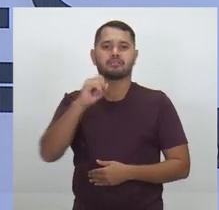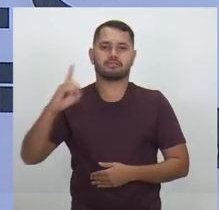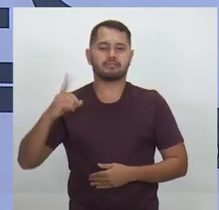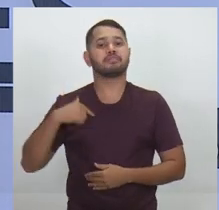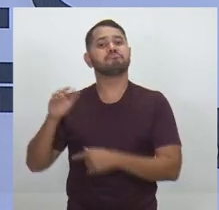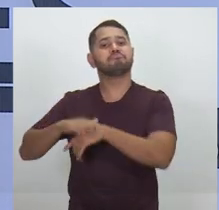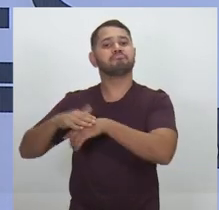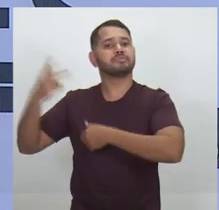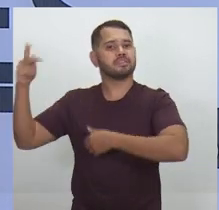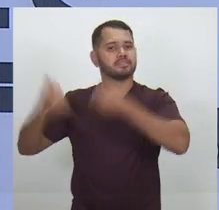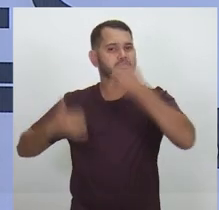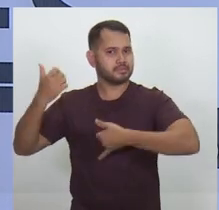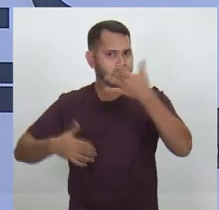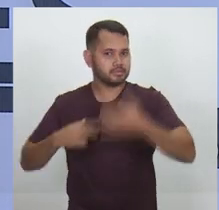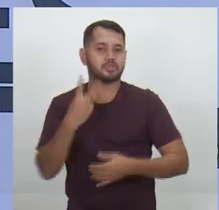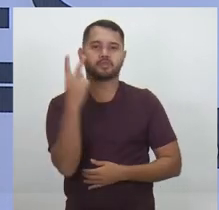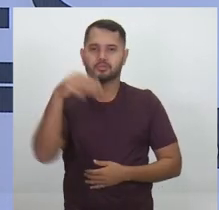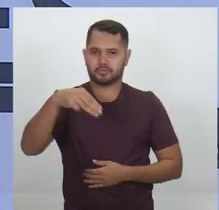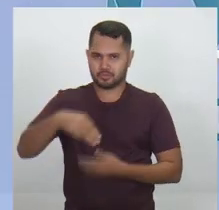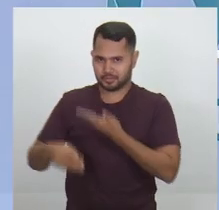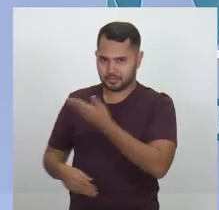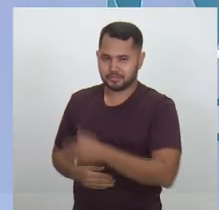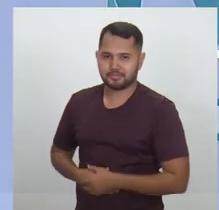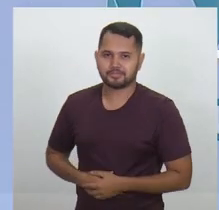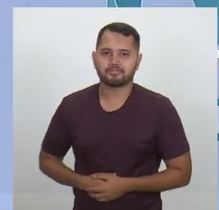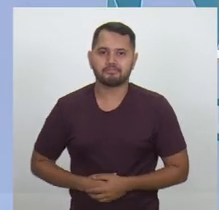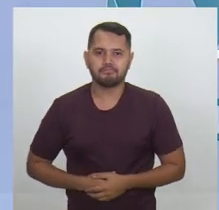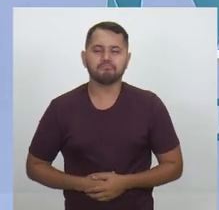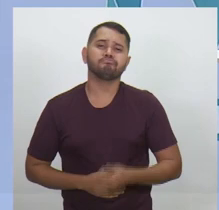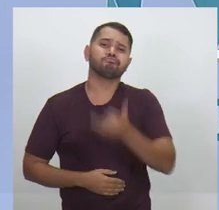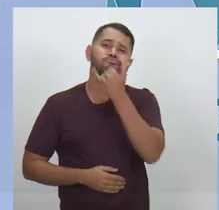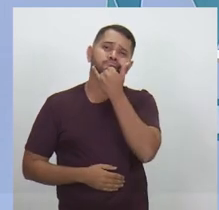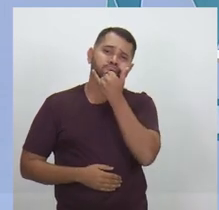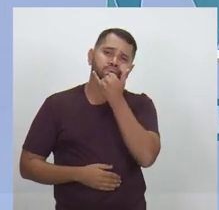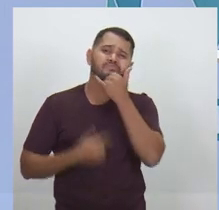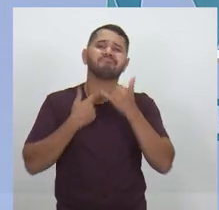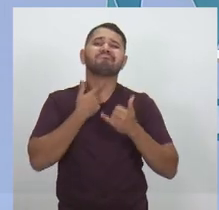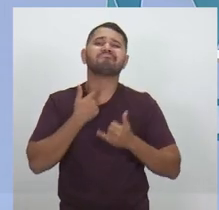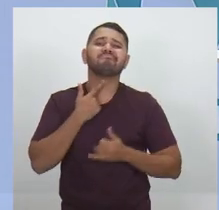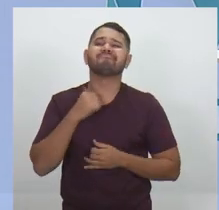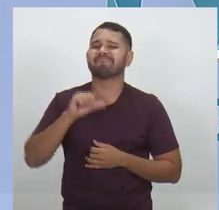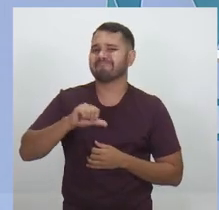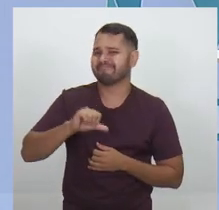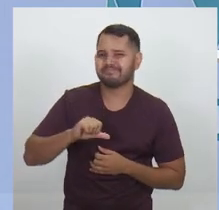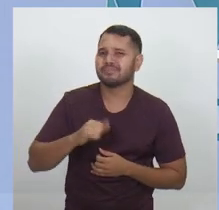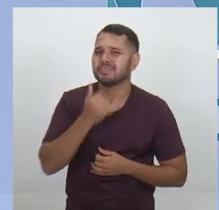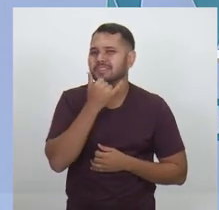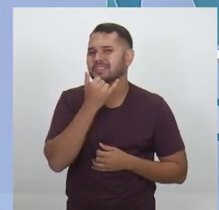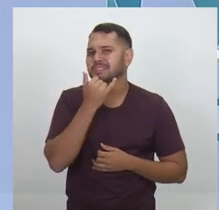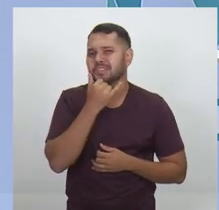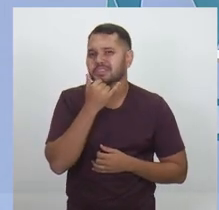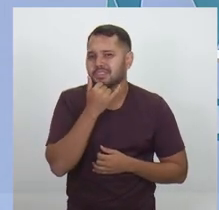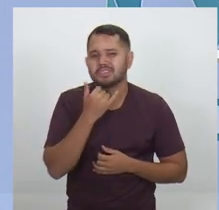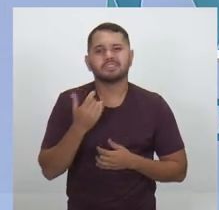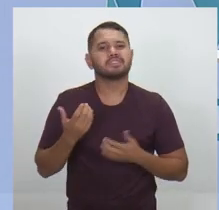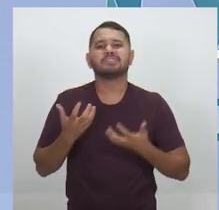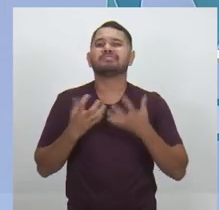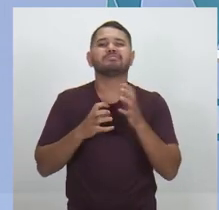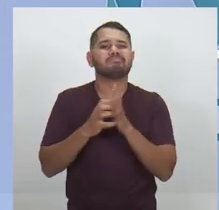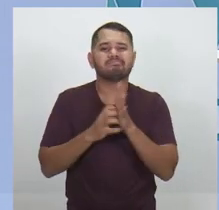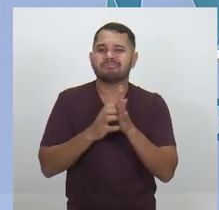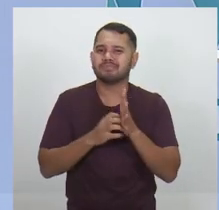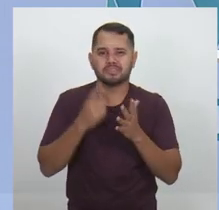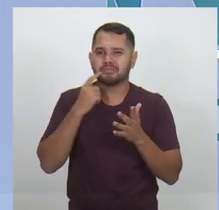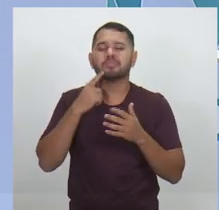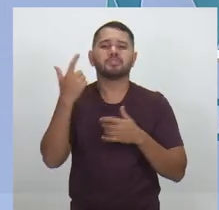as suas considerações finais. Dois minutos, candidato. Pedi desculpa pela voz e não vou ficar bom tão cedo, porque eu estou com uma inflamação